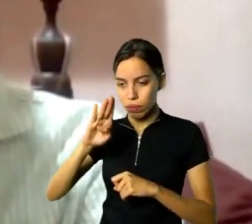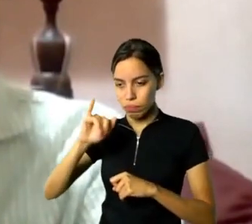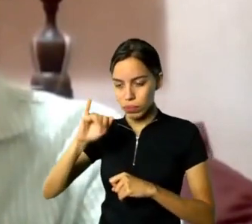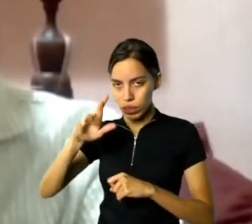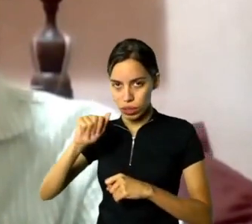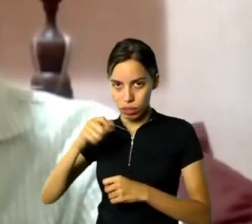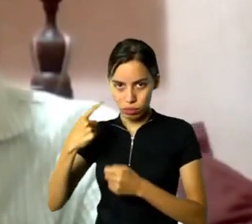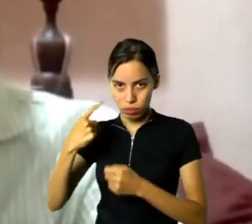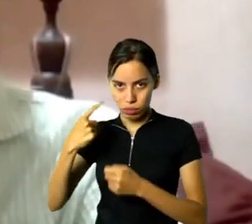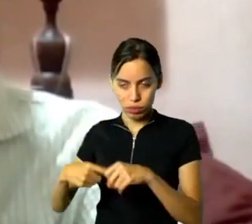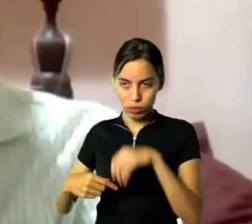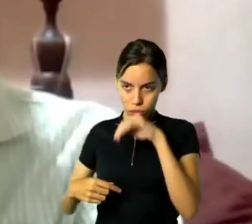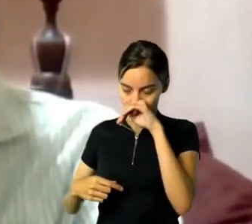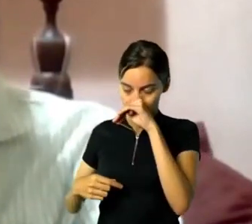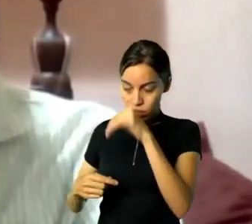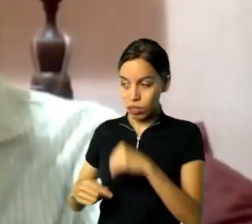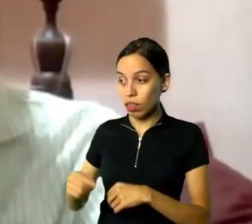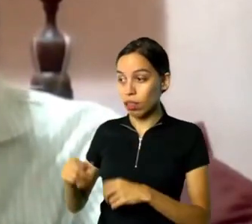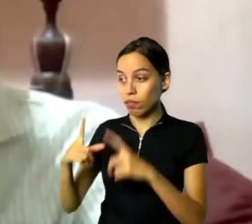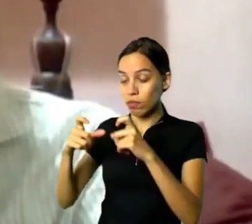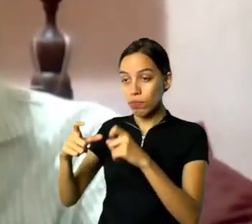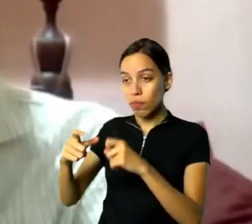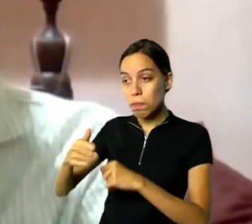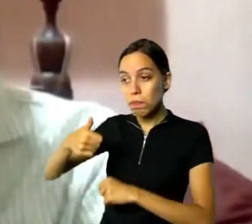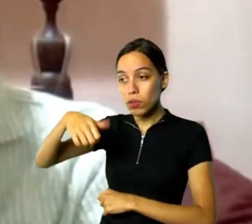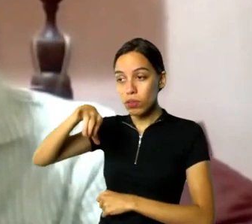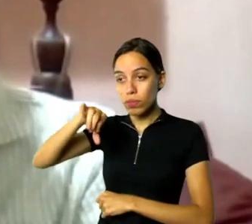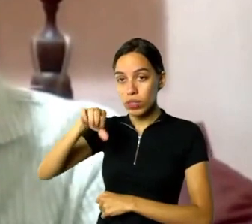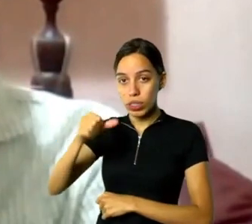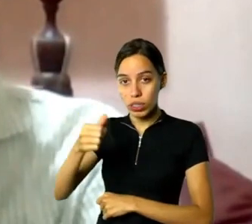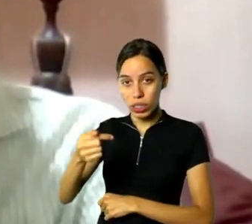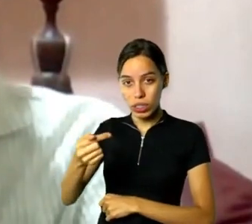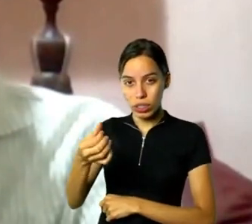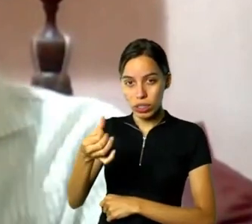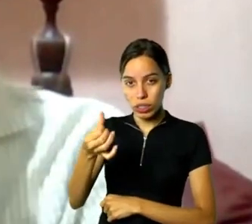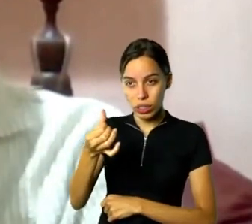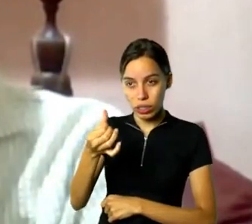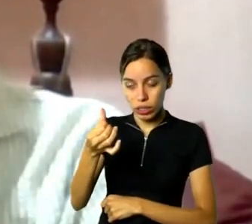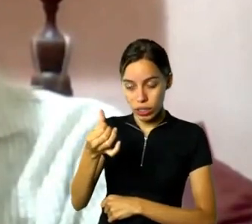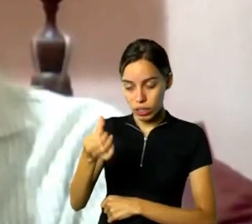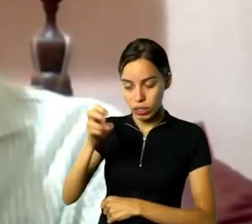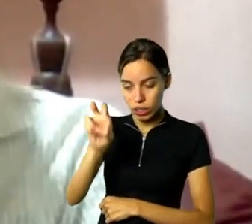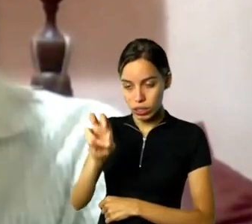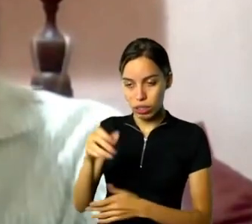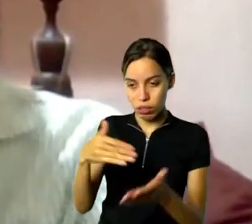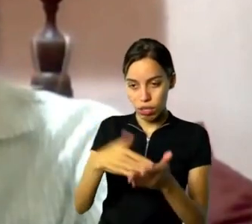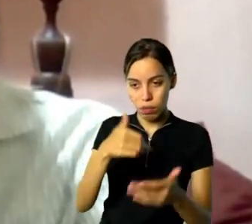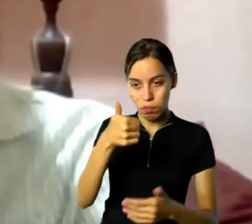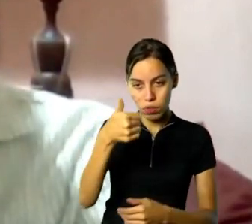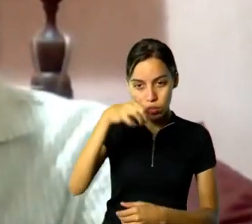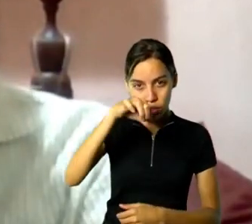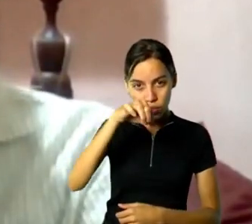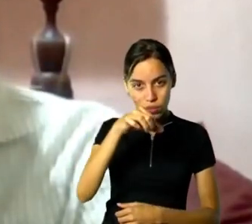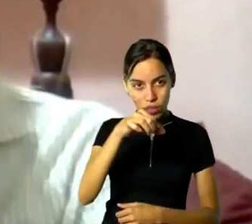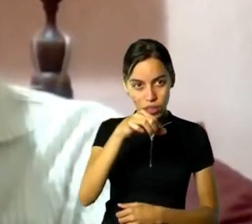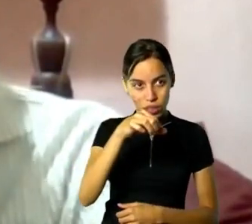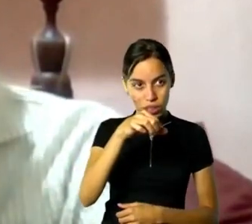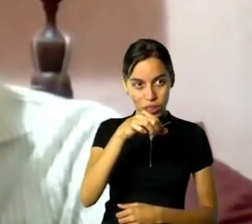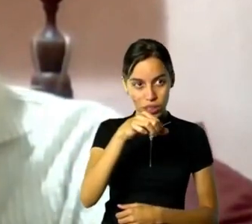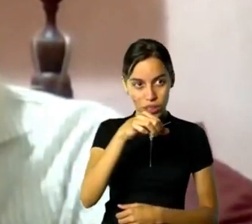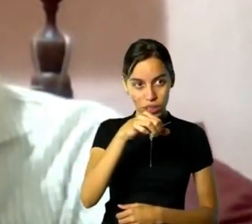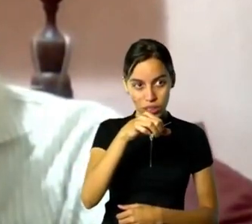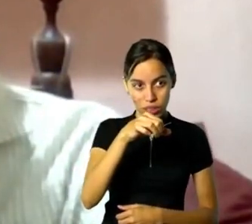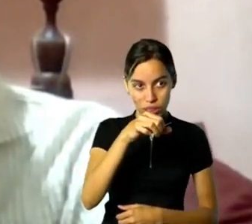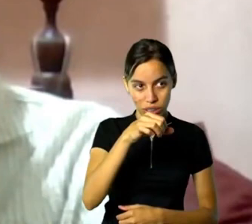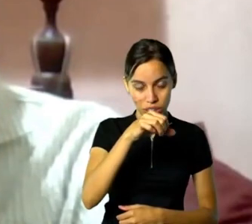de 1895 a 1910, mais ou menos. E, inclusive, uma das fotos que ele tirou,